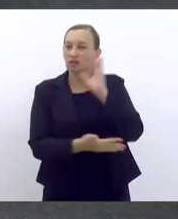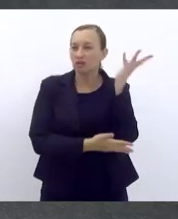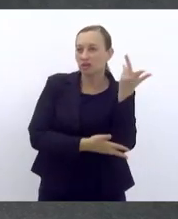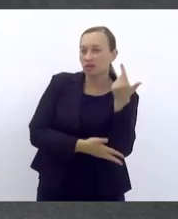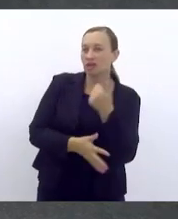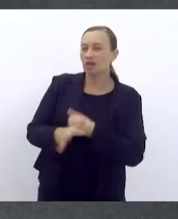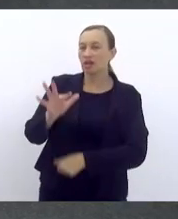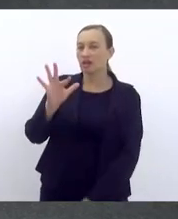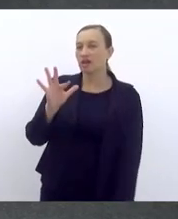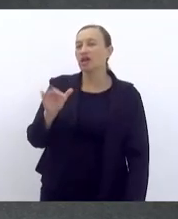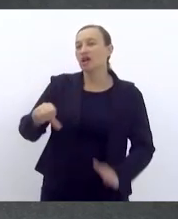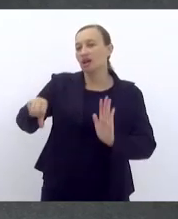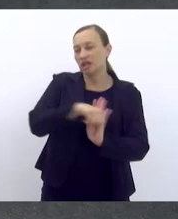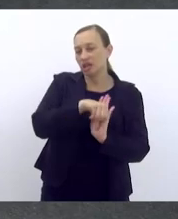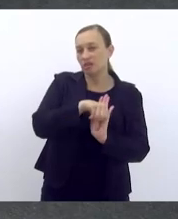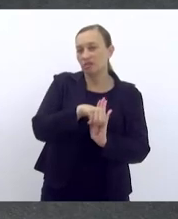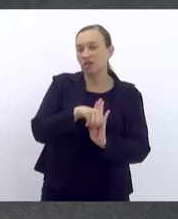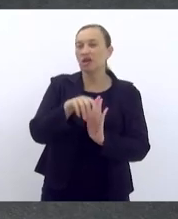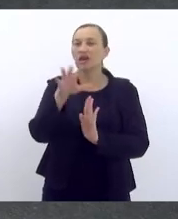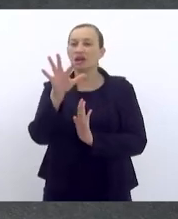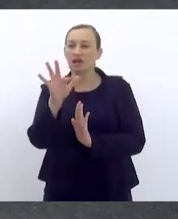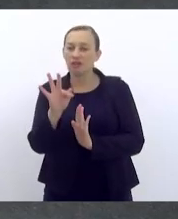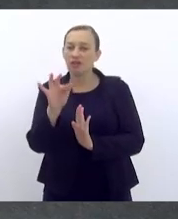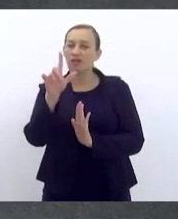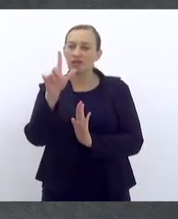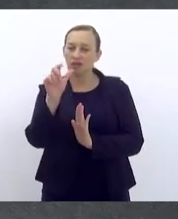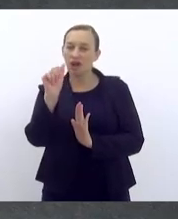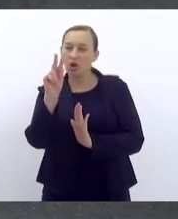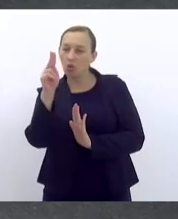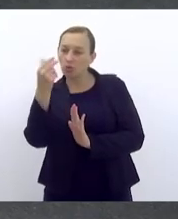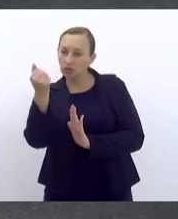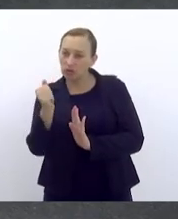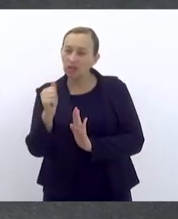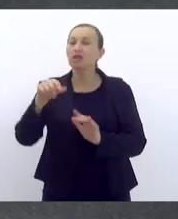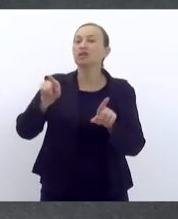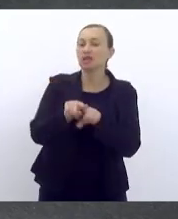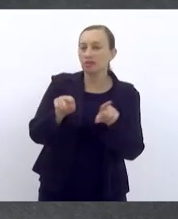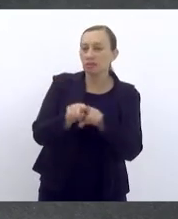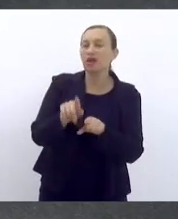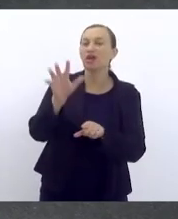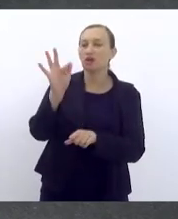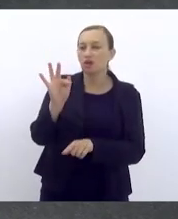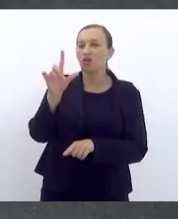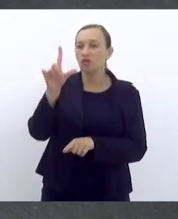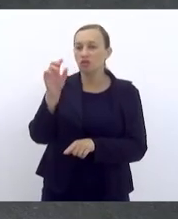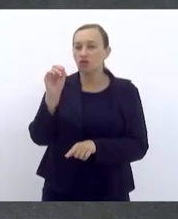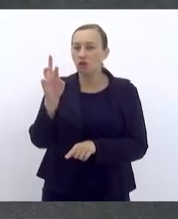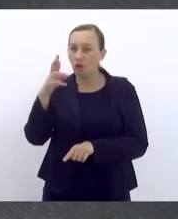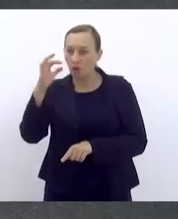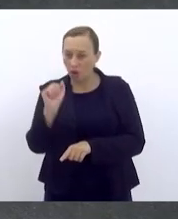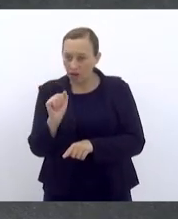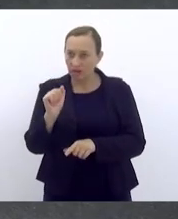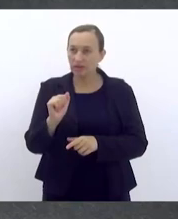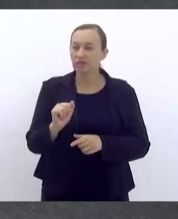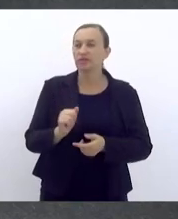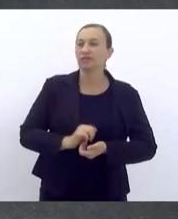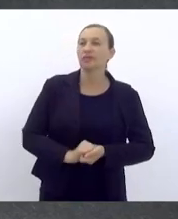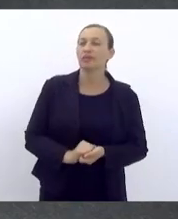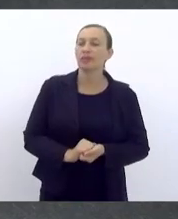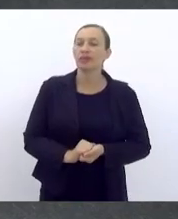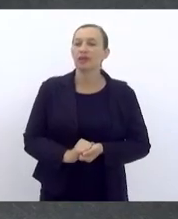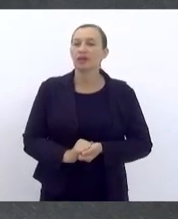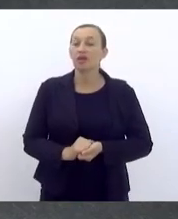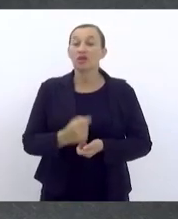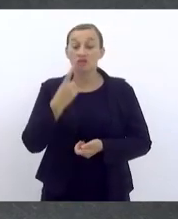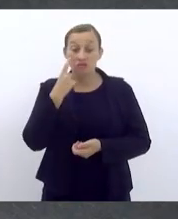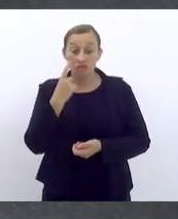flora. A Delegacia do Meio Ambiente terá atendimento voltado para investigação e apuração em caso de